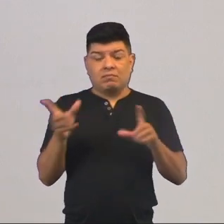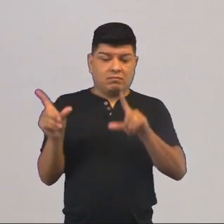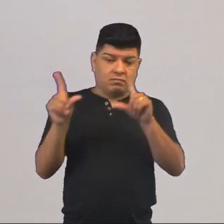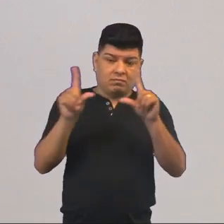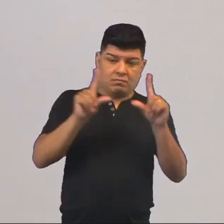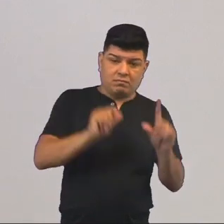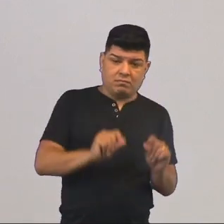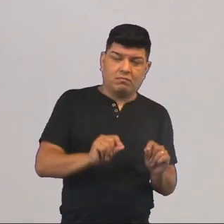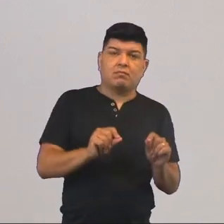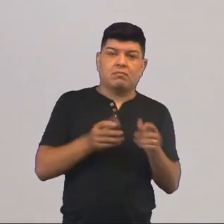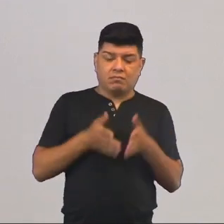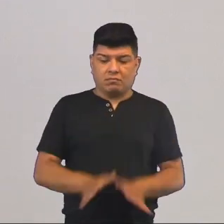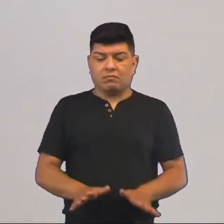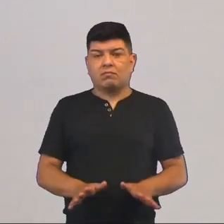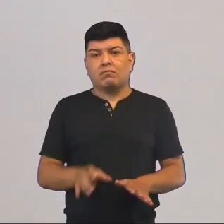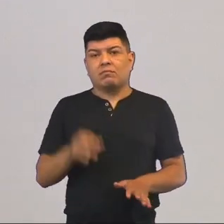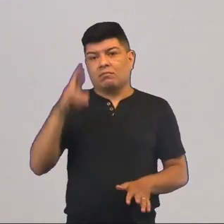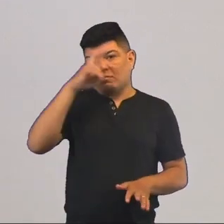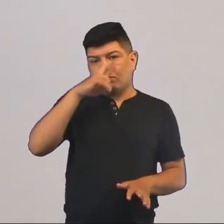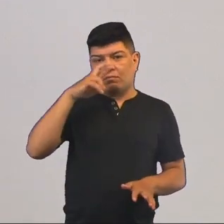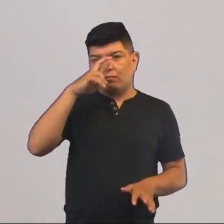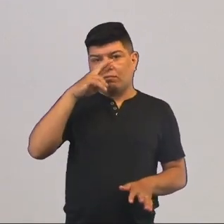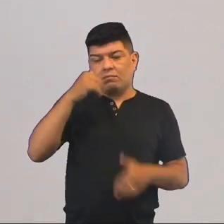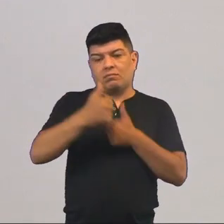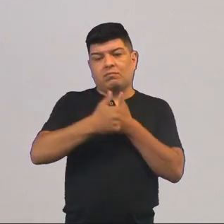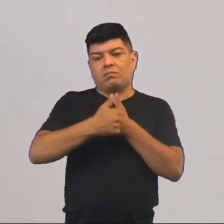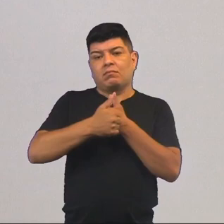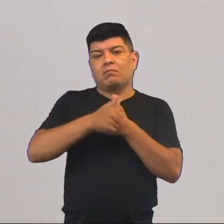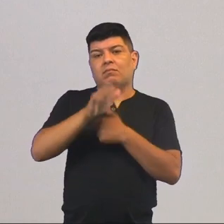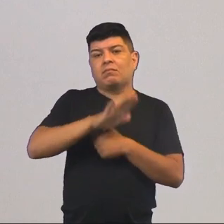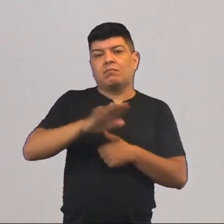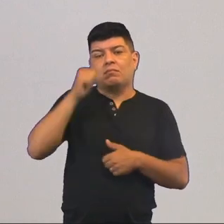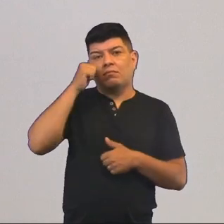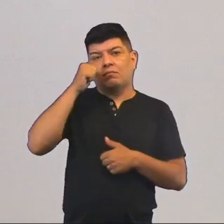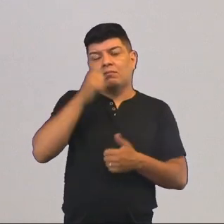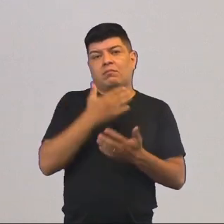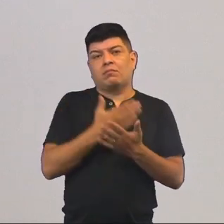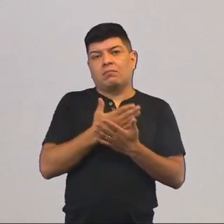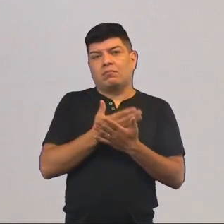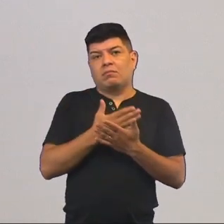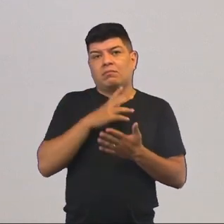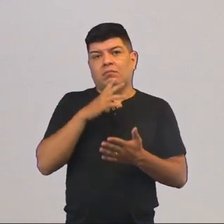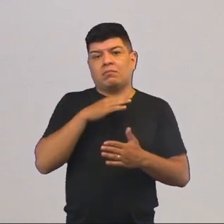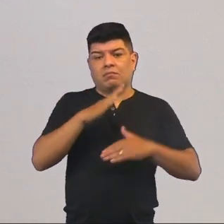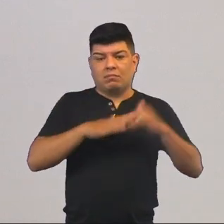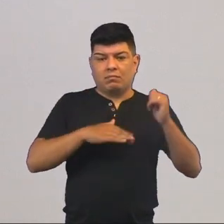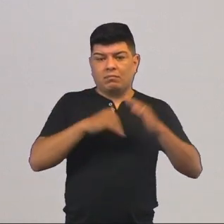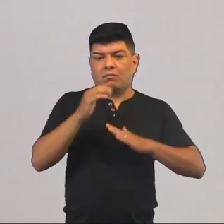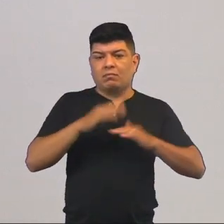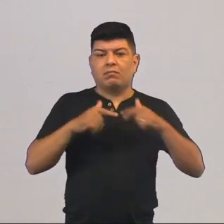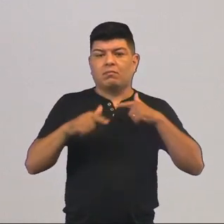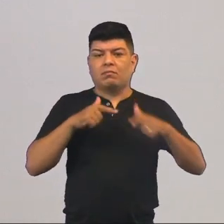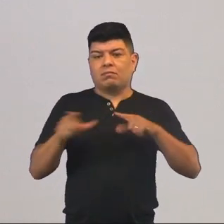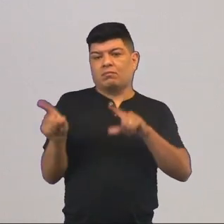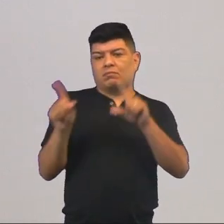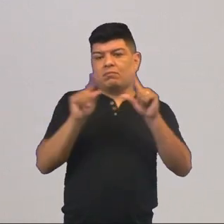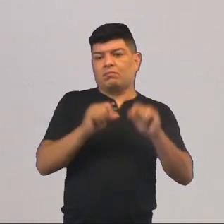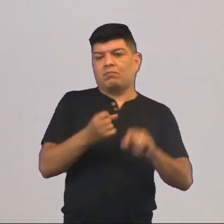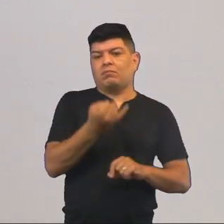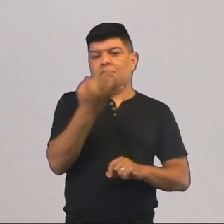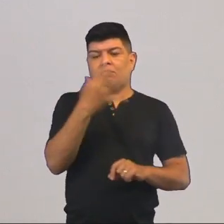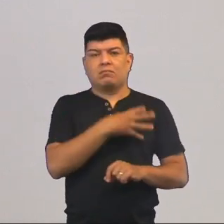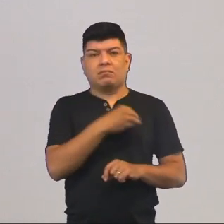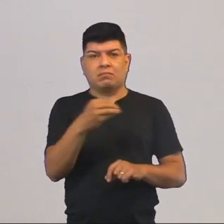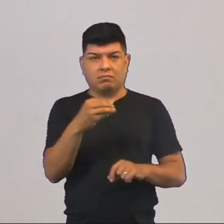redução da natalidade. É só você observar em volta, em geral, as mulheres que estudam, que têm uma profissão, que trabalham, elas reduzem a